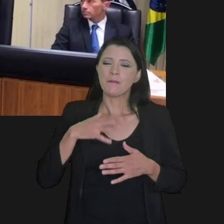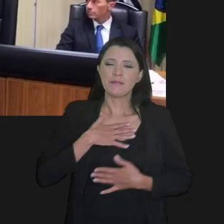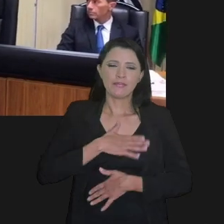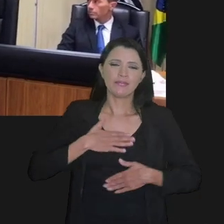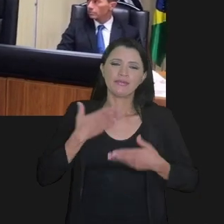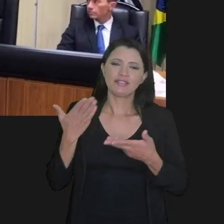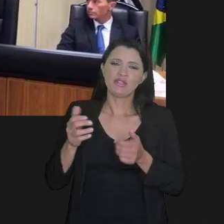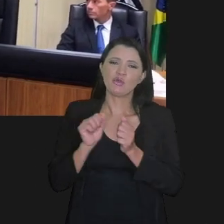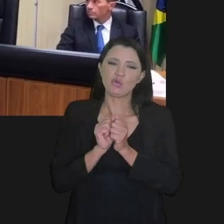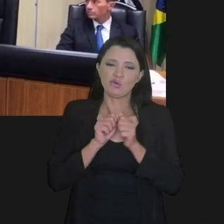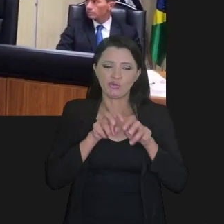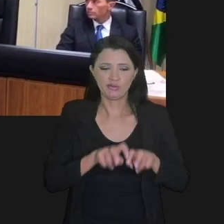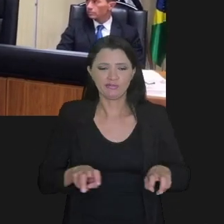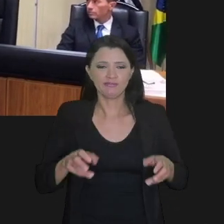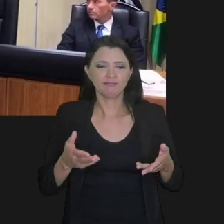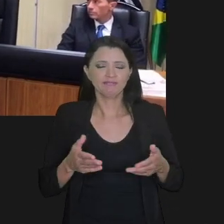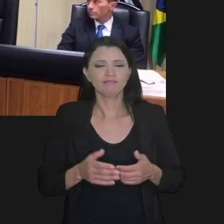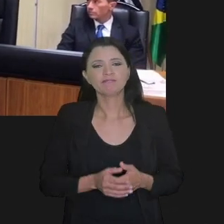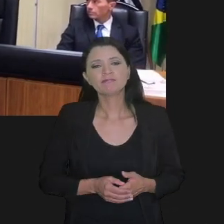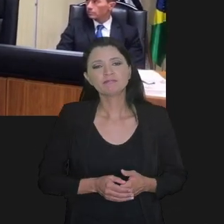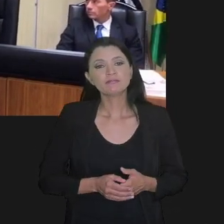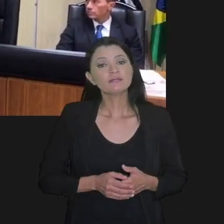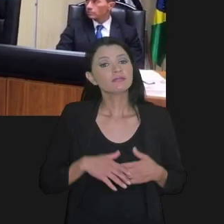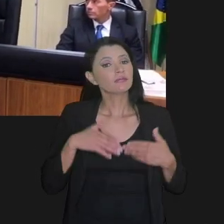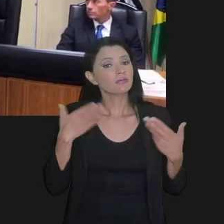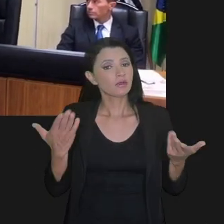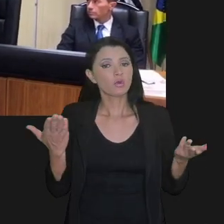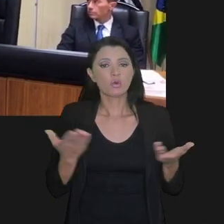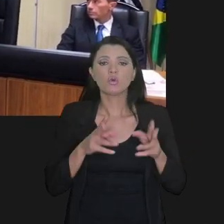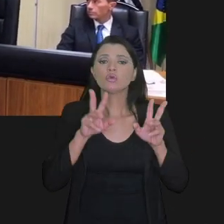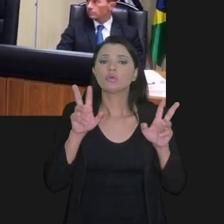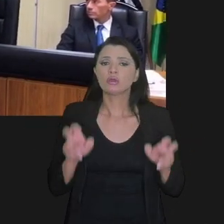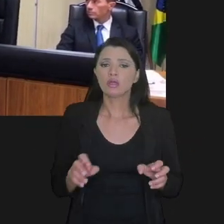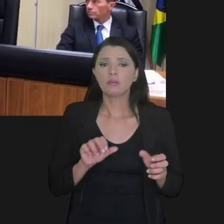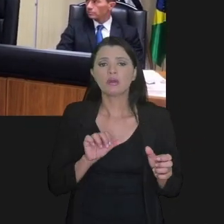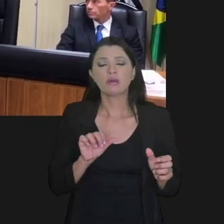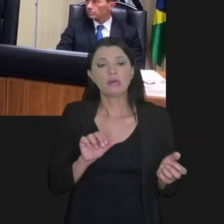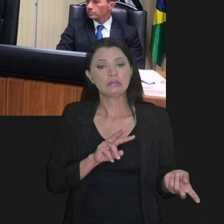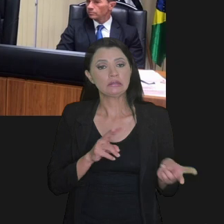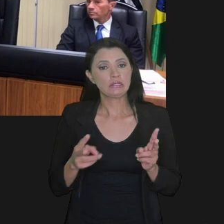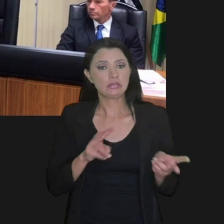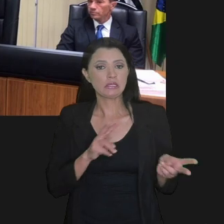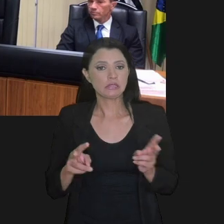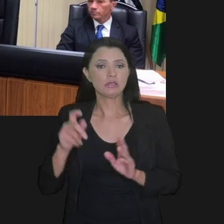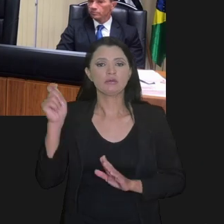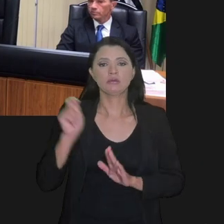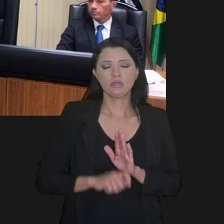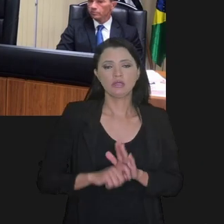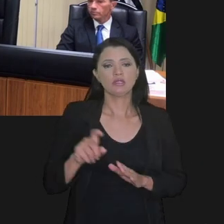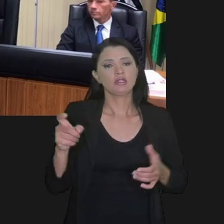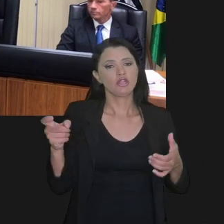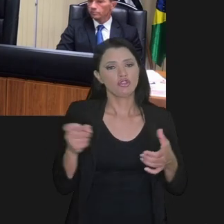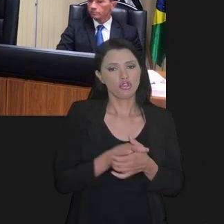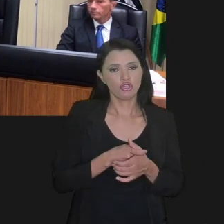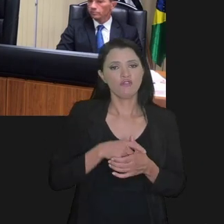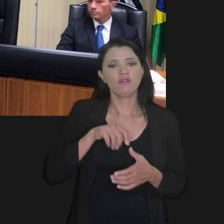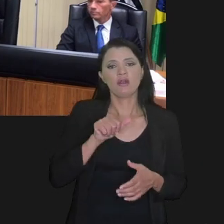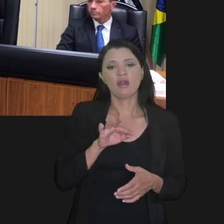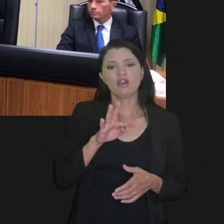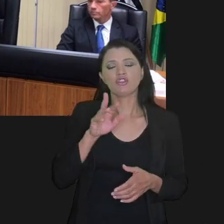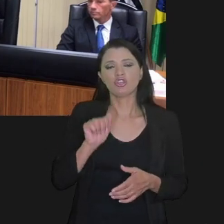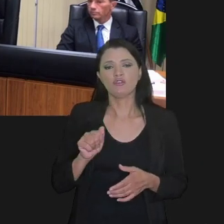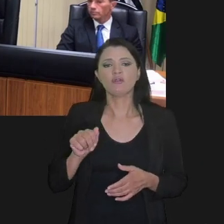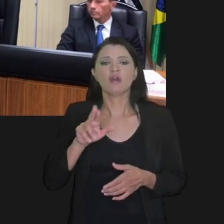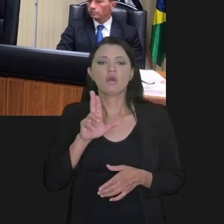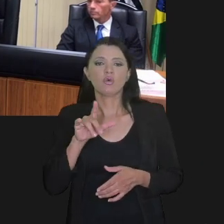Federal e para mim é sempre um prazer estar com eles na mesa. Pois bem, meus caros, hoje a gente vai falar sobre a transação tributária na dívida